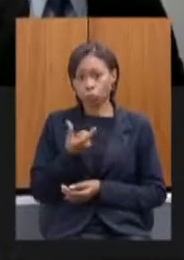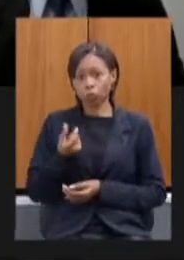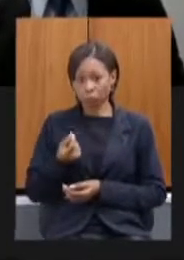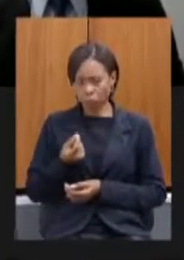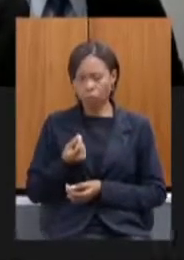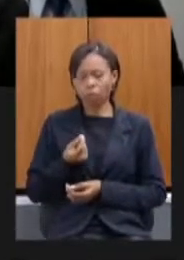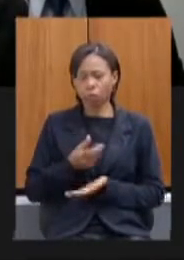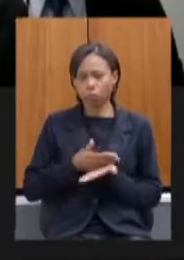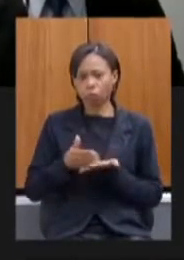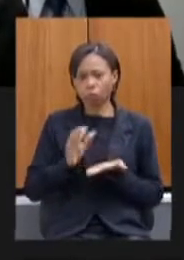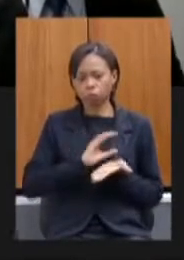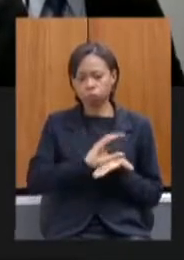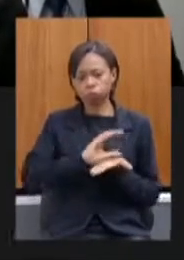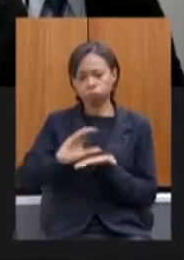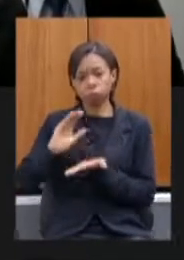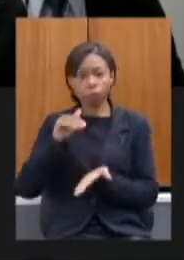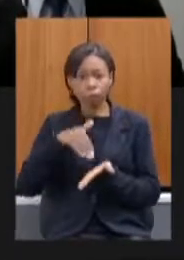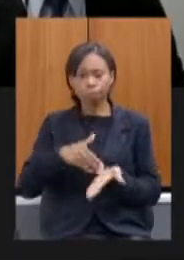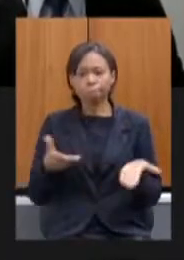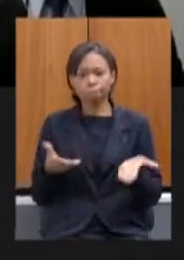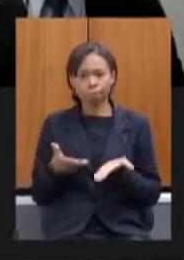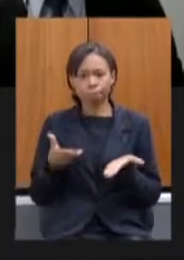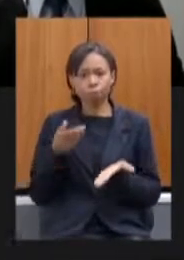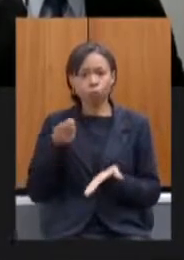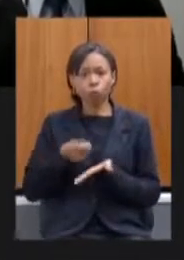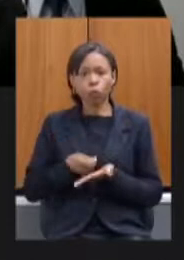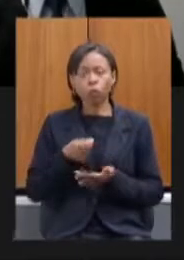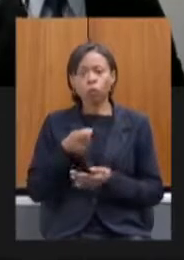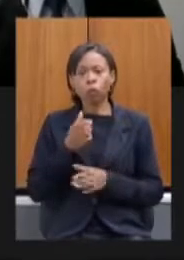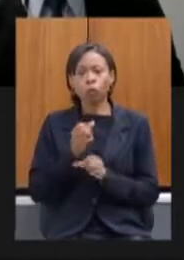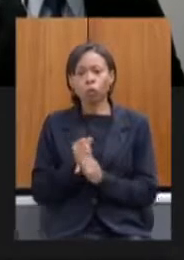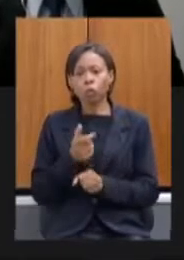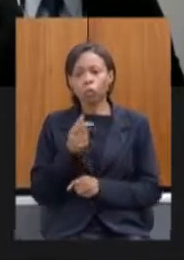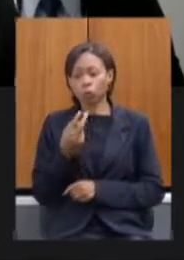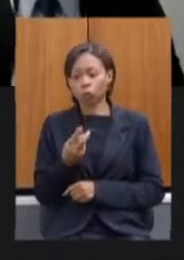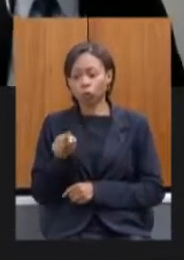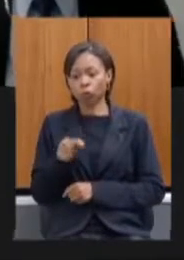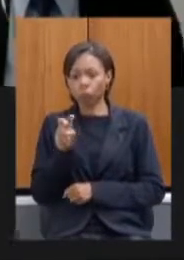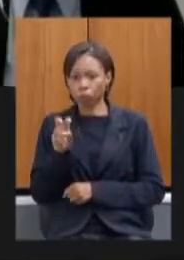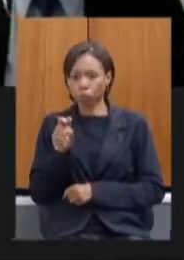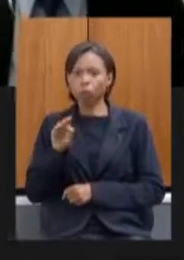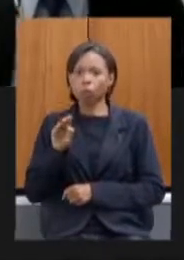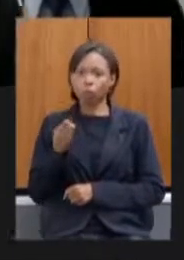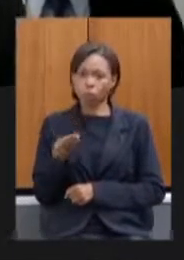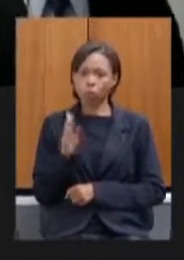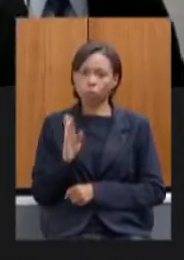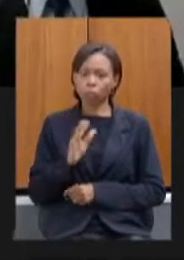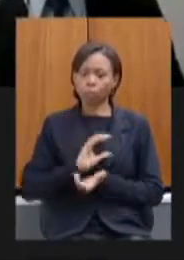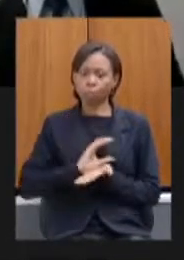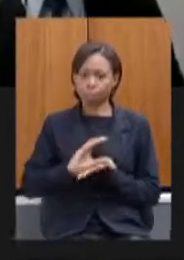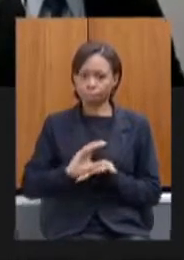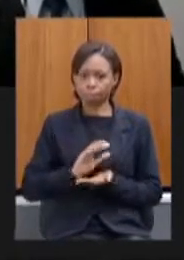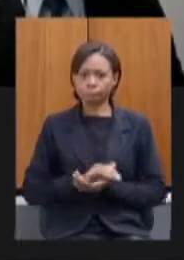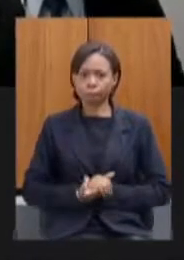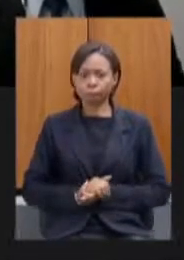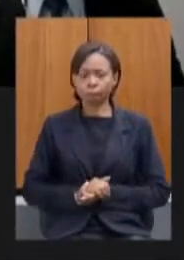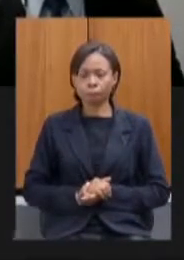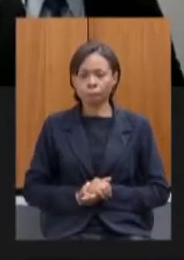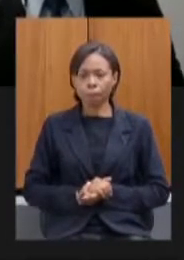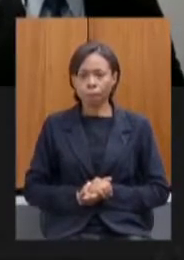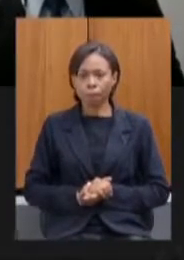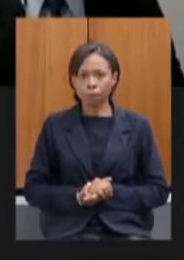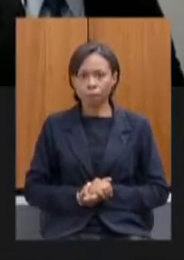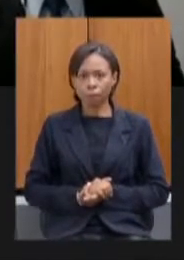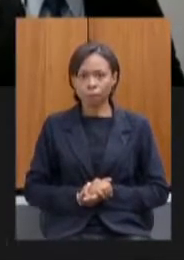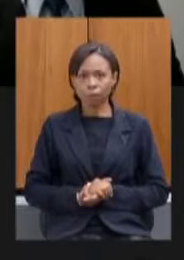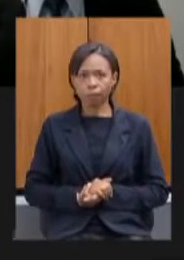e até agora nesse momento foram dos 7 bilhões 2,5 bilhões já foram repassados por favor